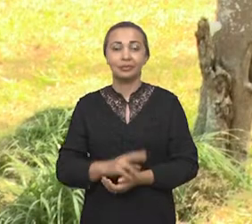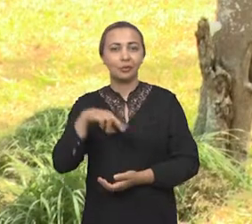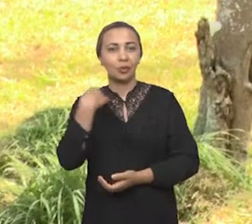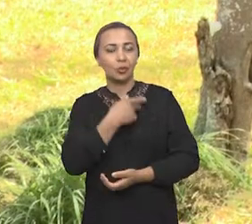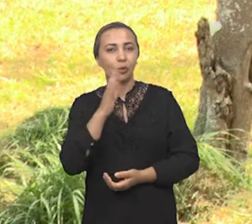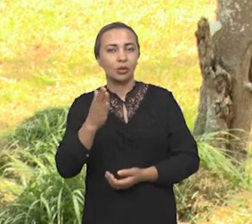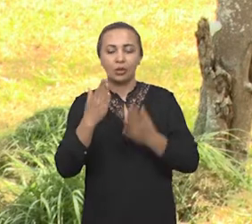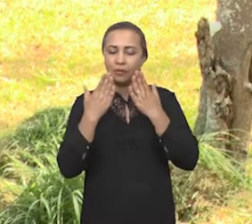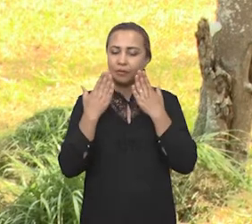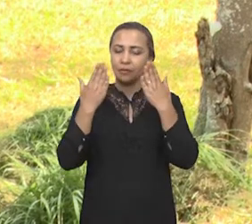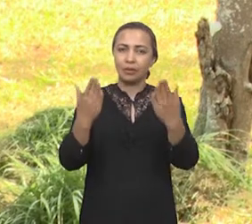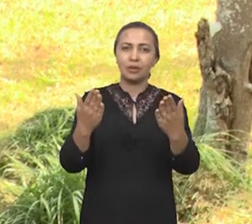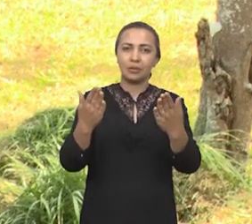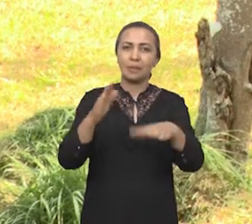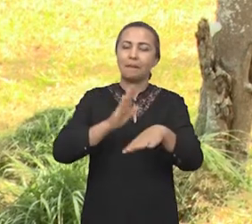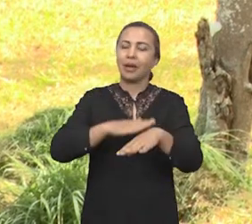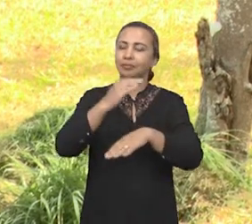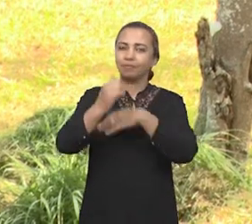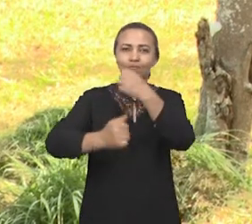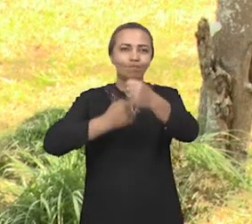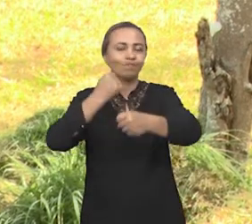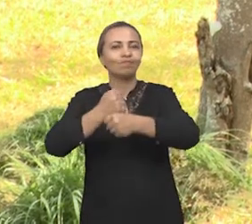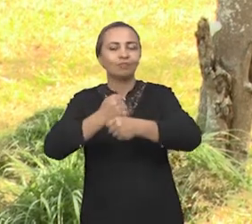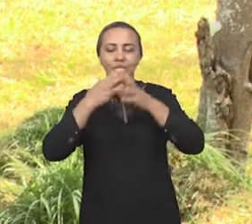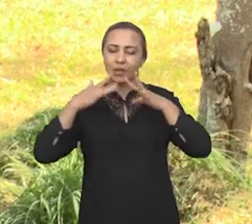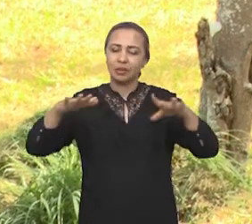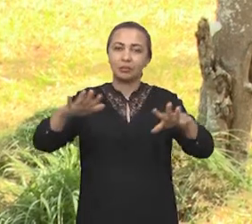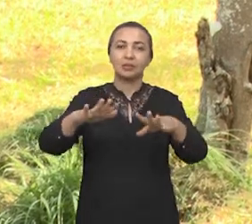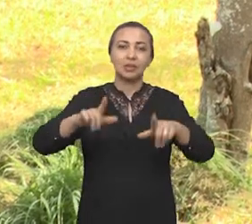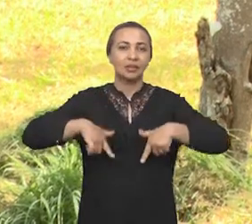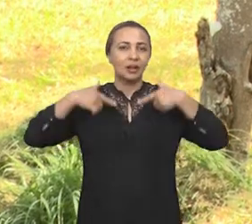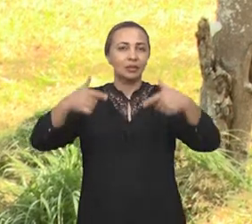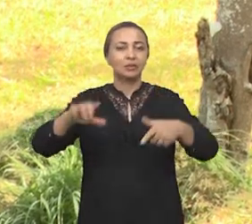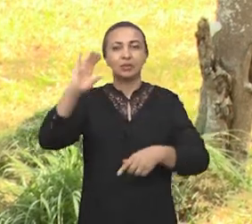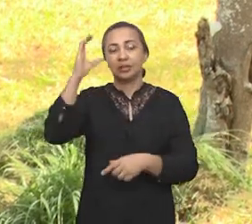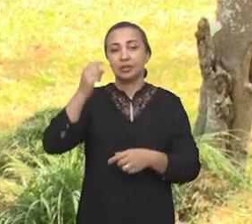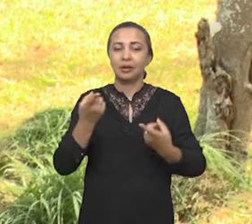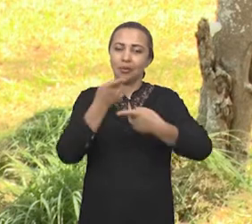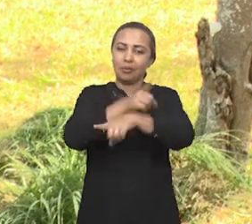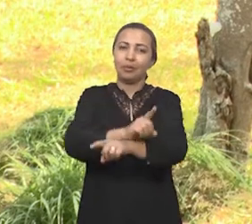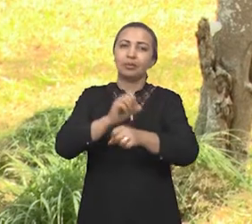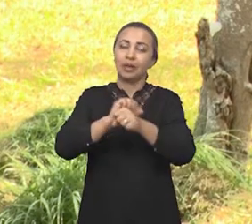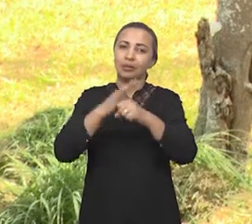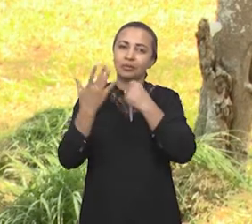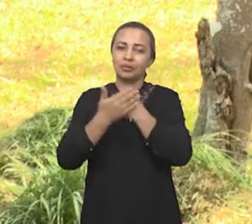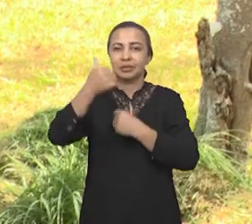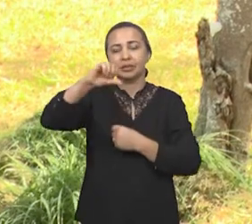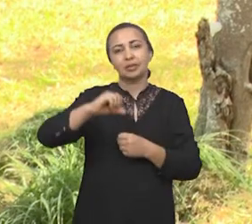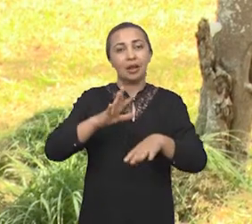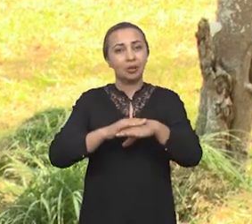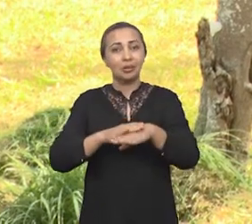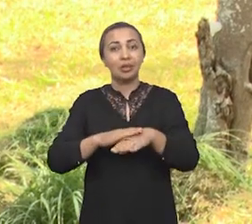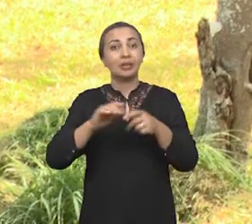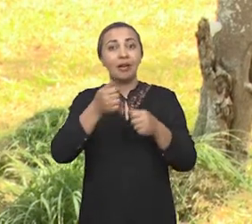Nós já estamos enfrentando mais de um ano de pandemia e, apesar da batalha da ciência contra a Covid-19, a doença ainda é um